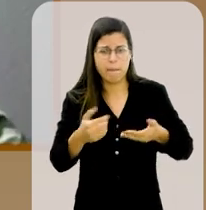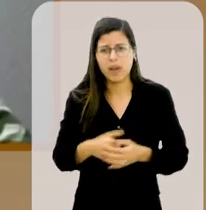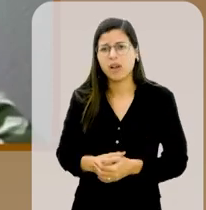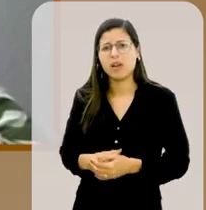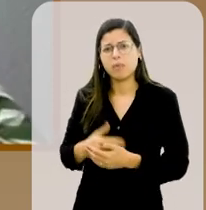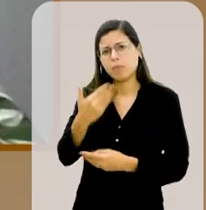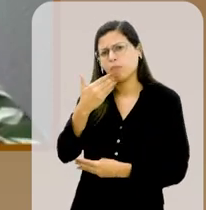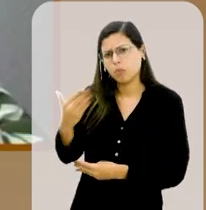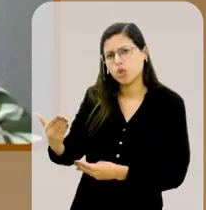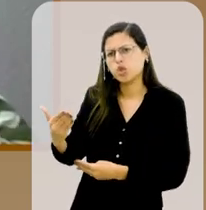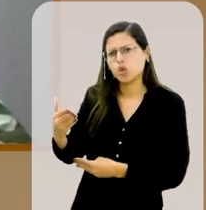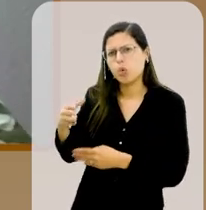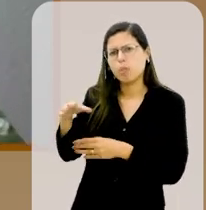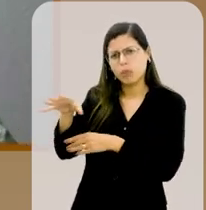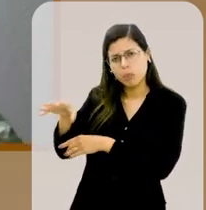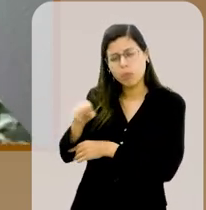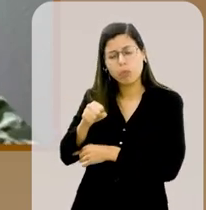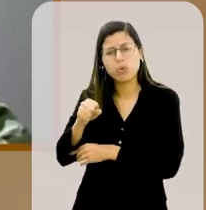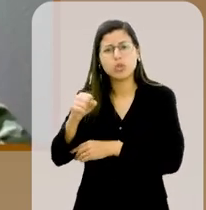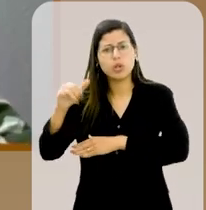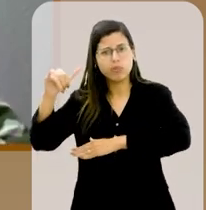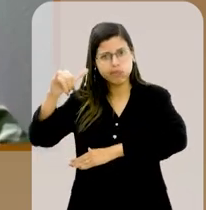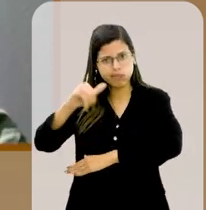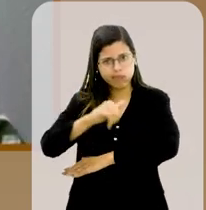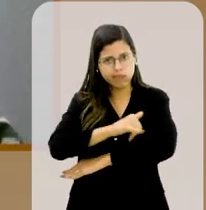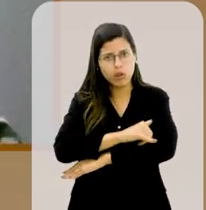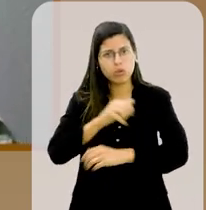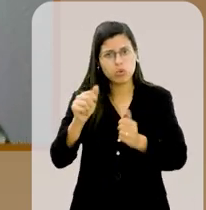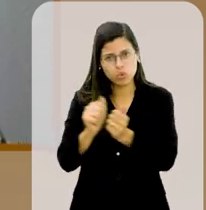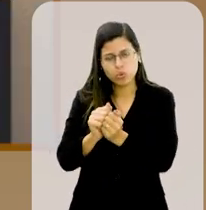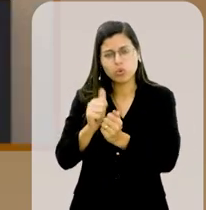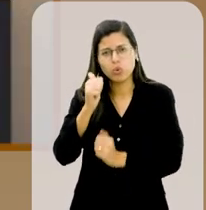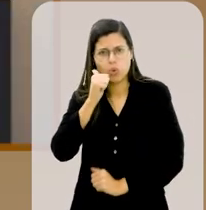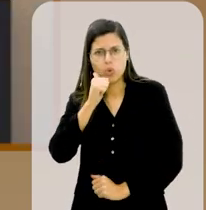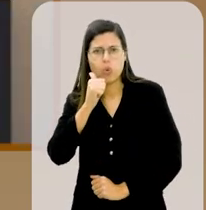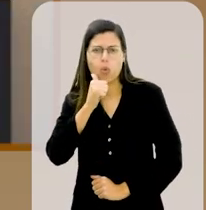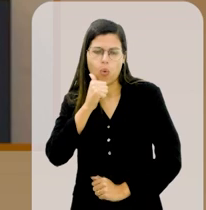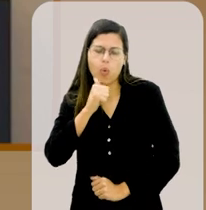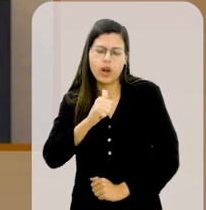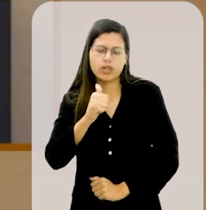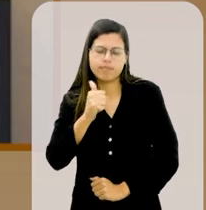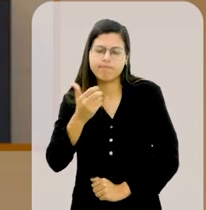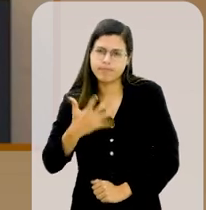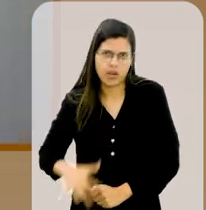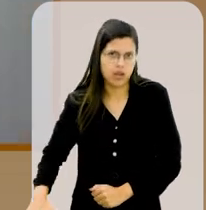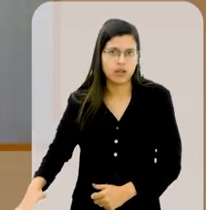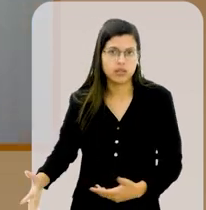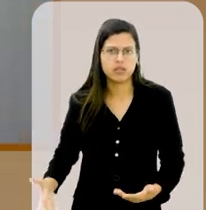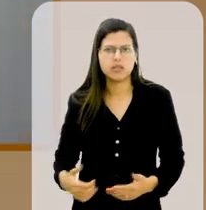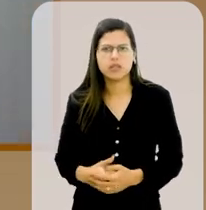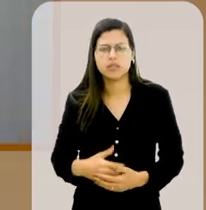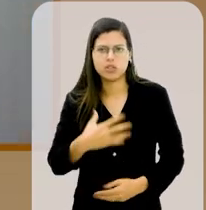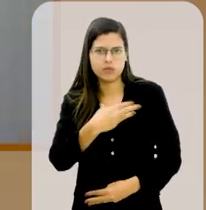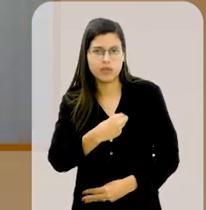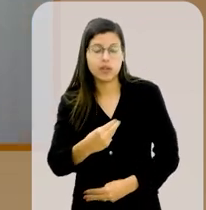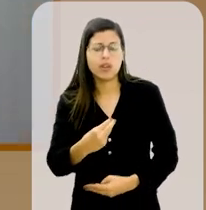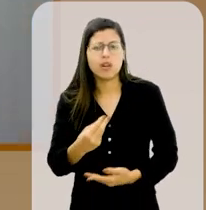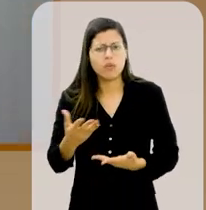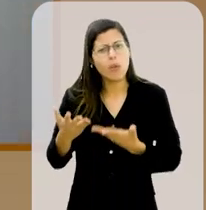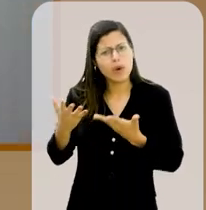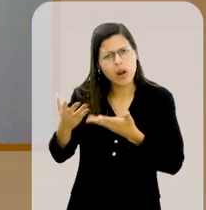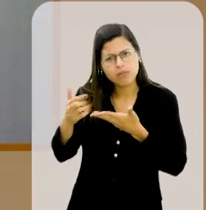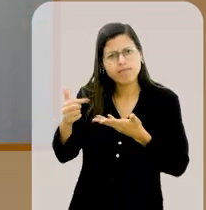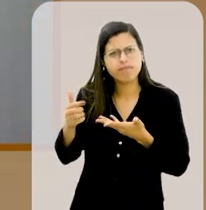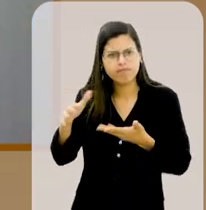buscar, ele buscá-lo no aeroporto com as crianças. E eu disse, por que não? Eu quero que você vá buscar.